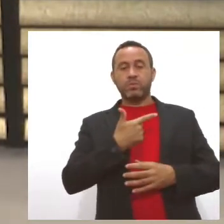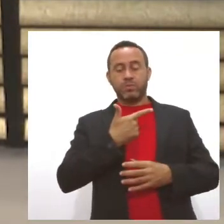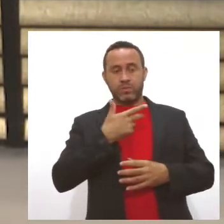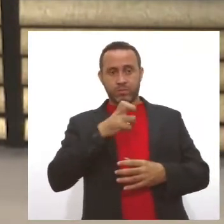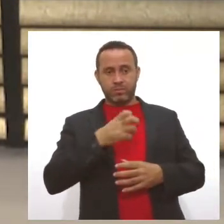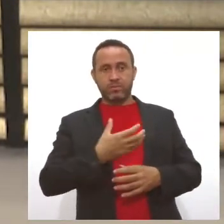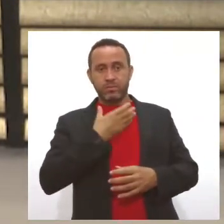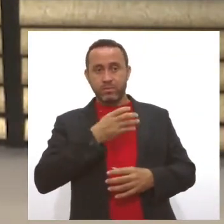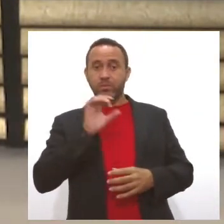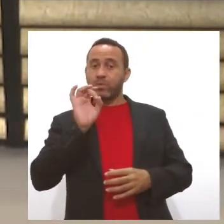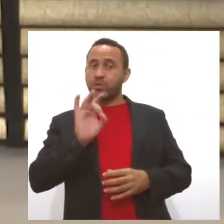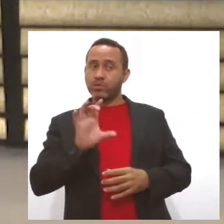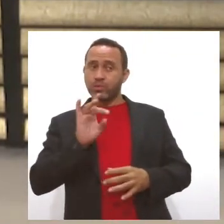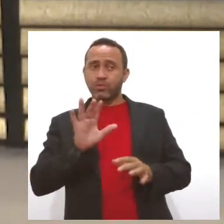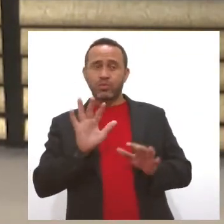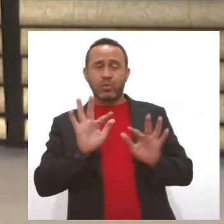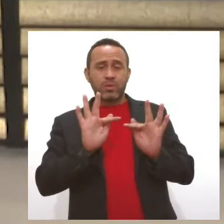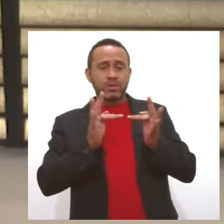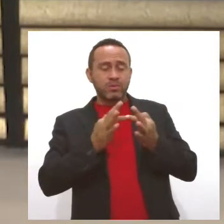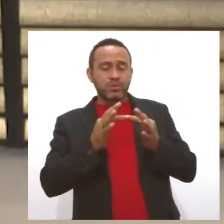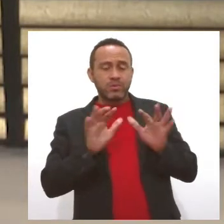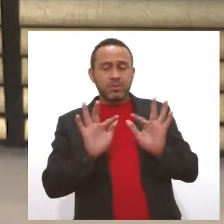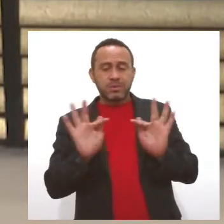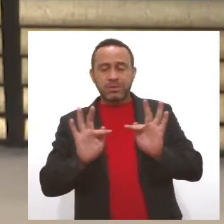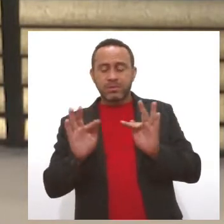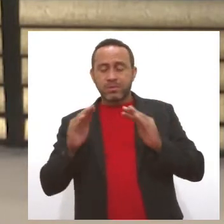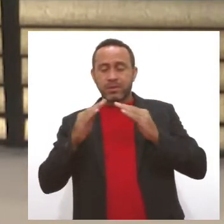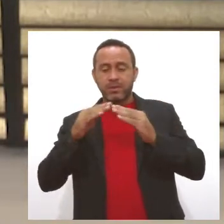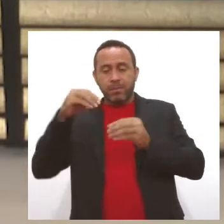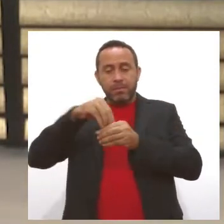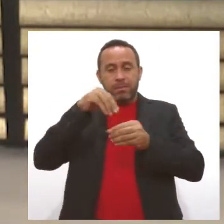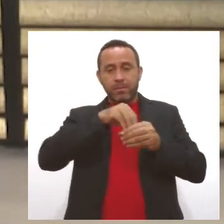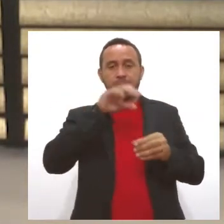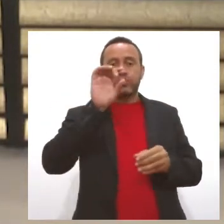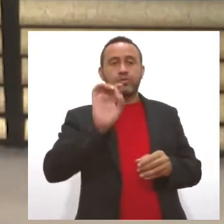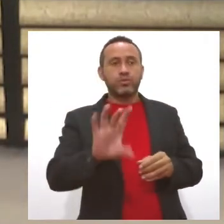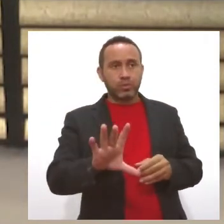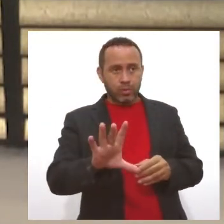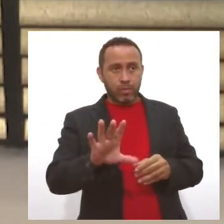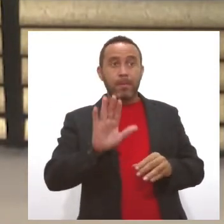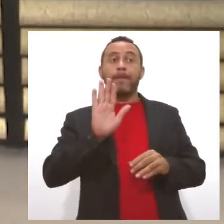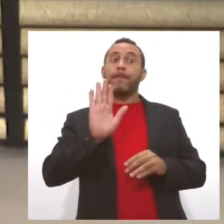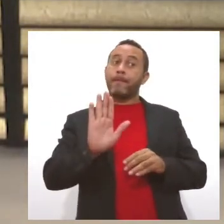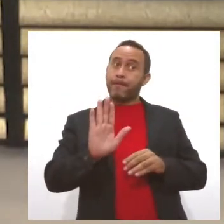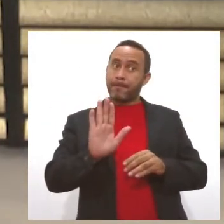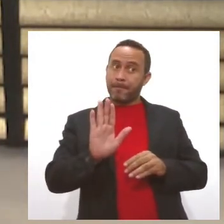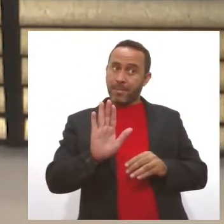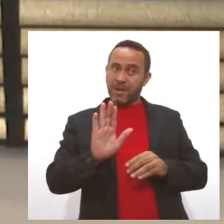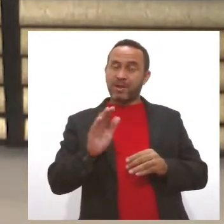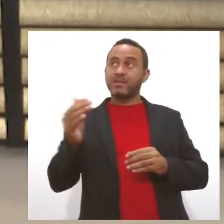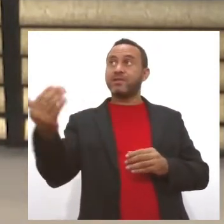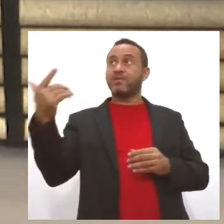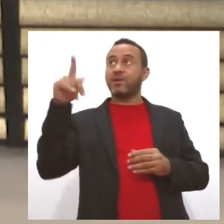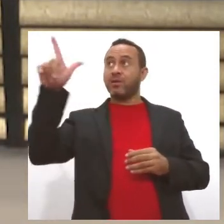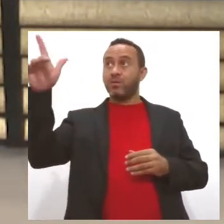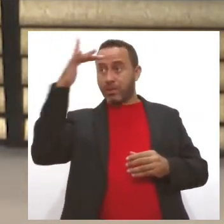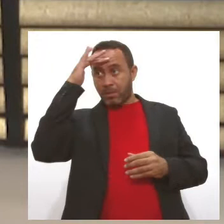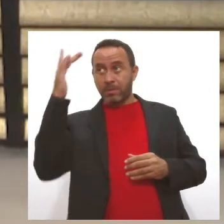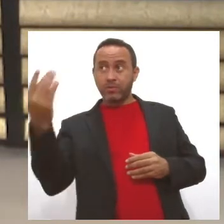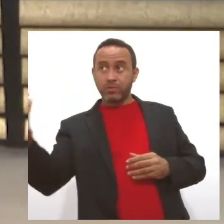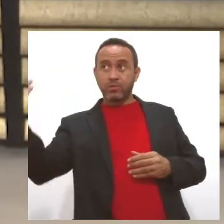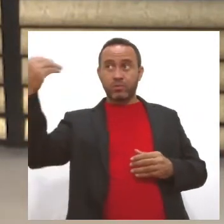apenas com as pessoas que moram na mesma casa que você. Mas, se por um acaso for receber alguém em casa,